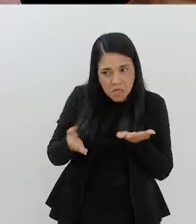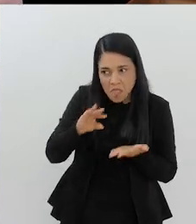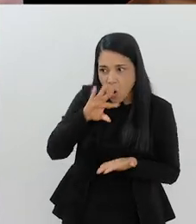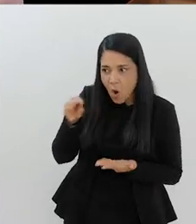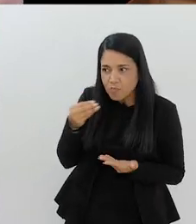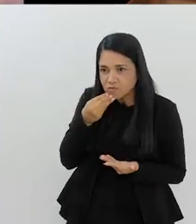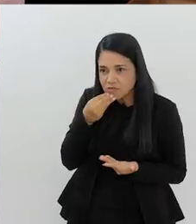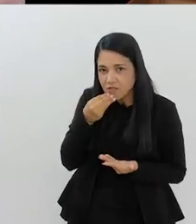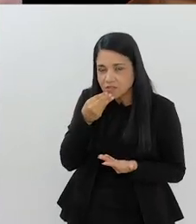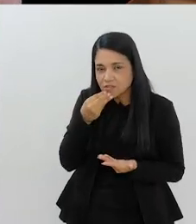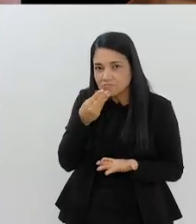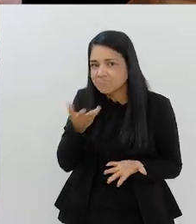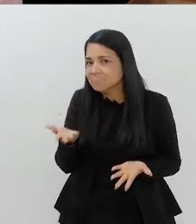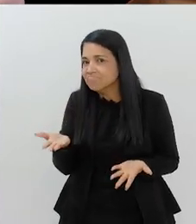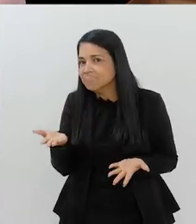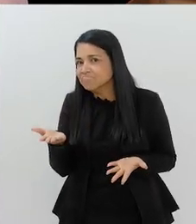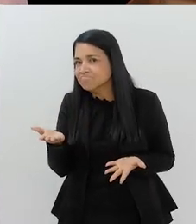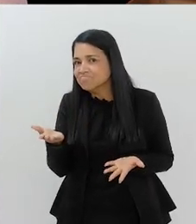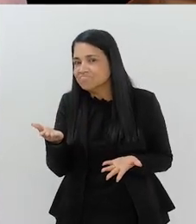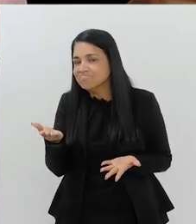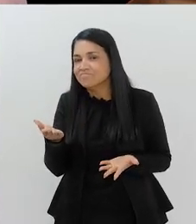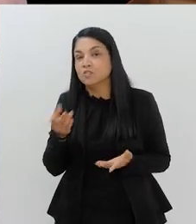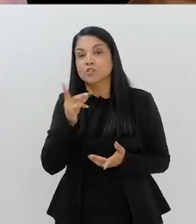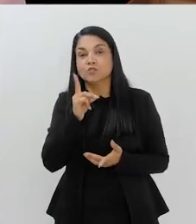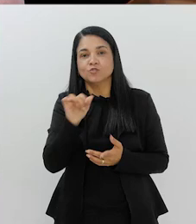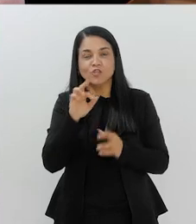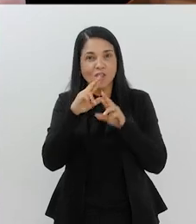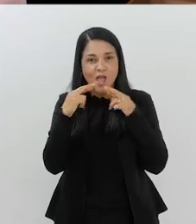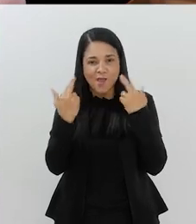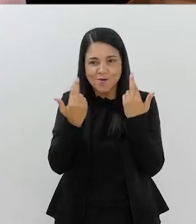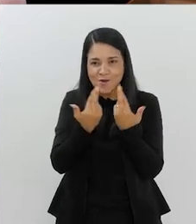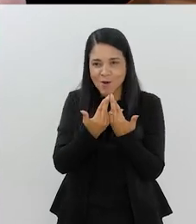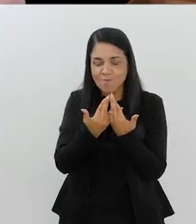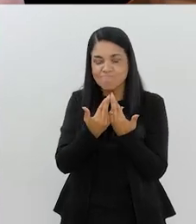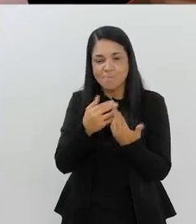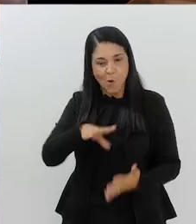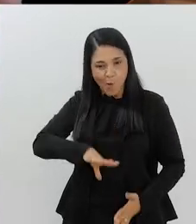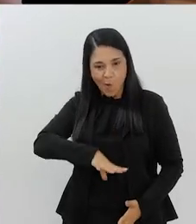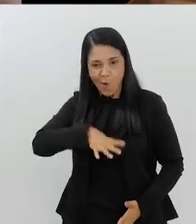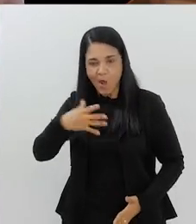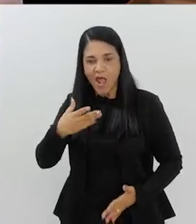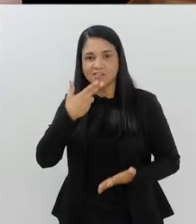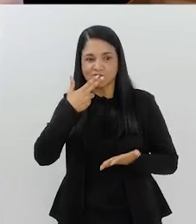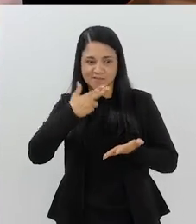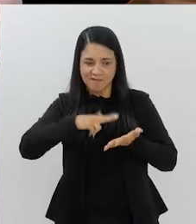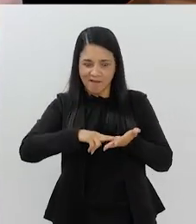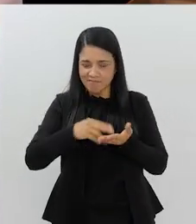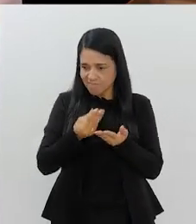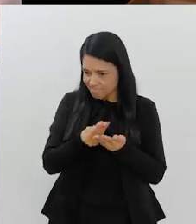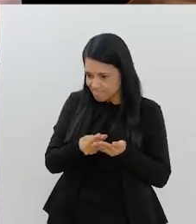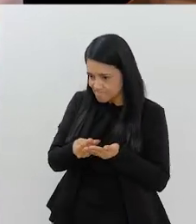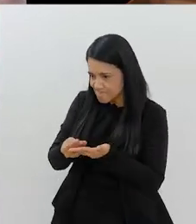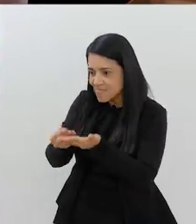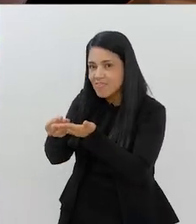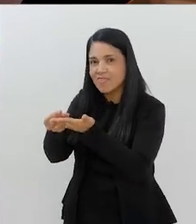oportunidade e muito pouco. E, no dia da audiência, tomei coragem, levei uma carta para ele,